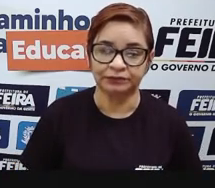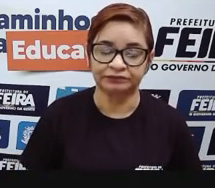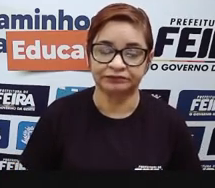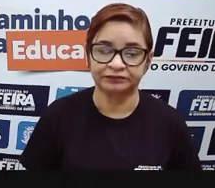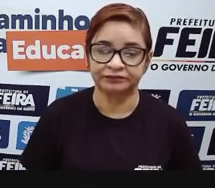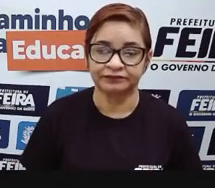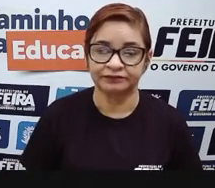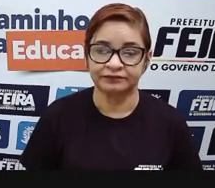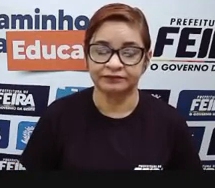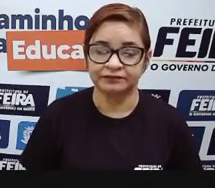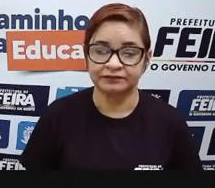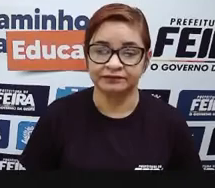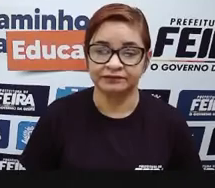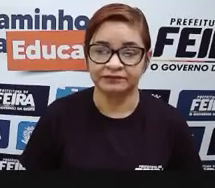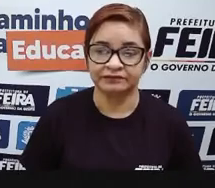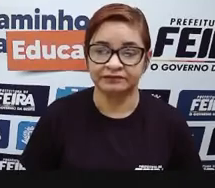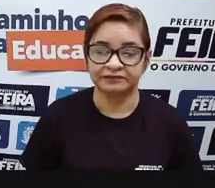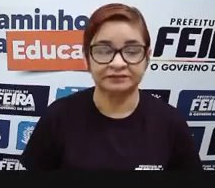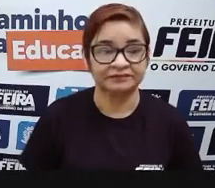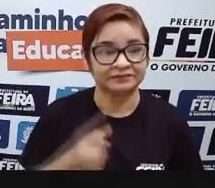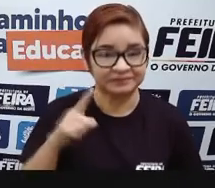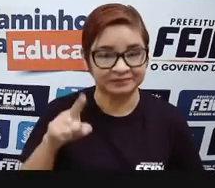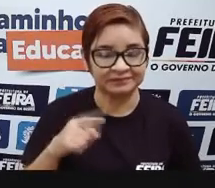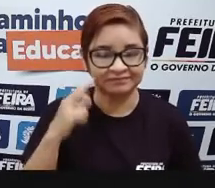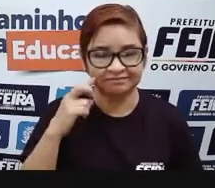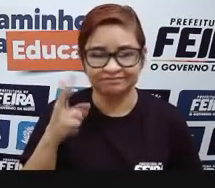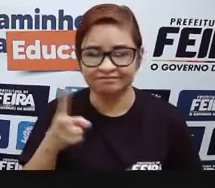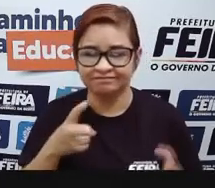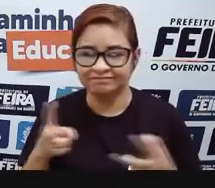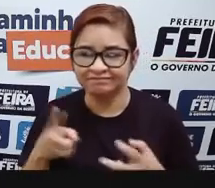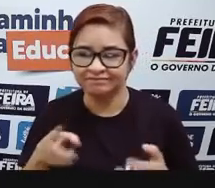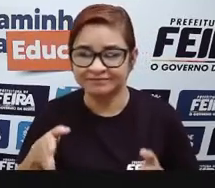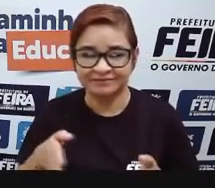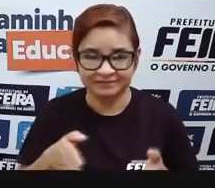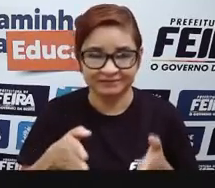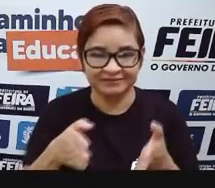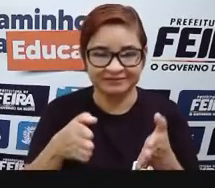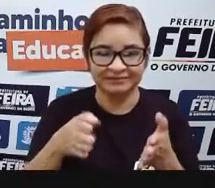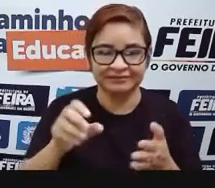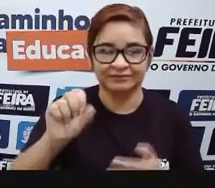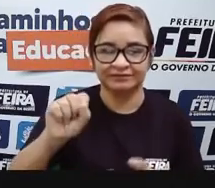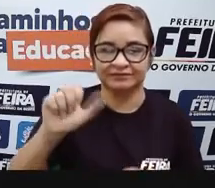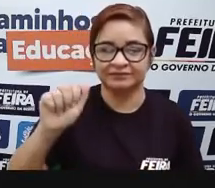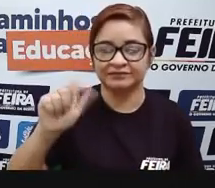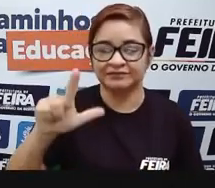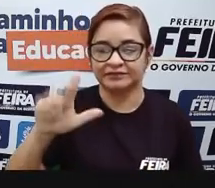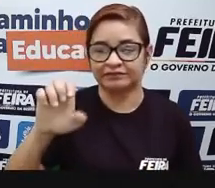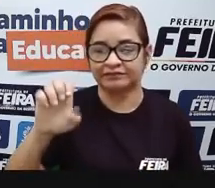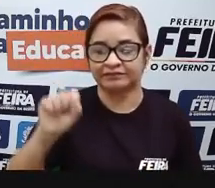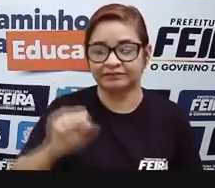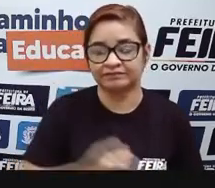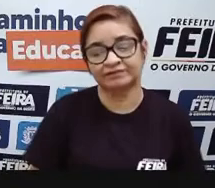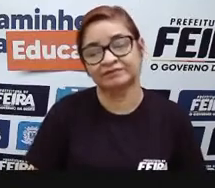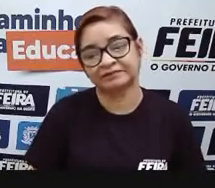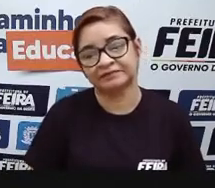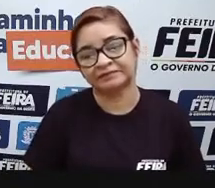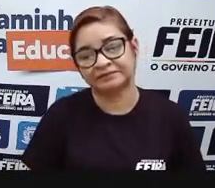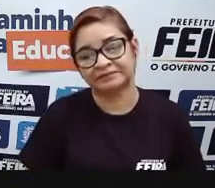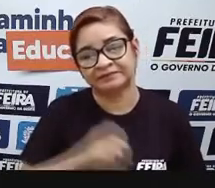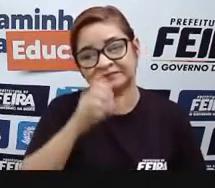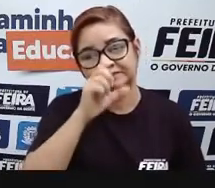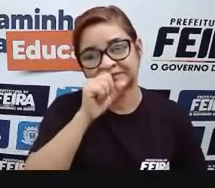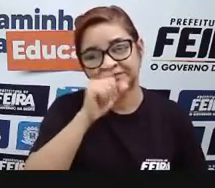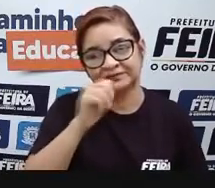Você que nos acompanha pelas redes sociais, estamos aqui no Calçadão da Rua Salles Barbosa, sábado 19 de dezembro de